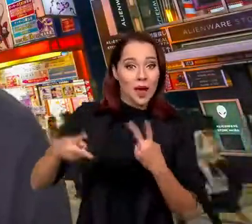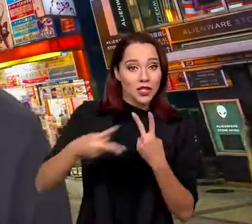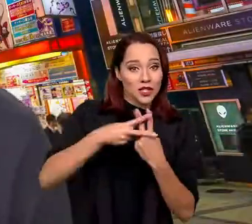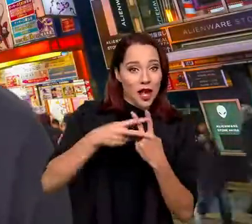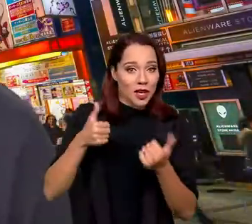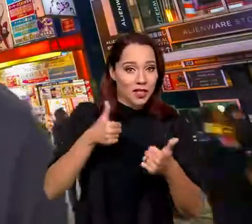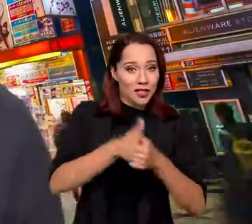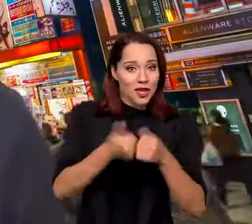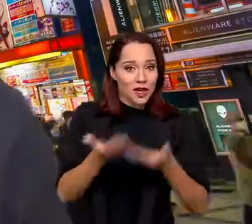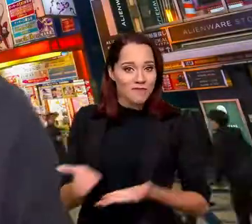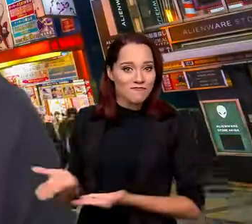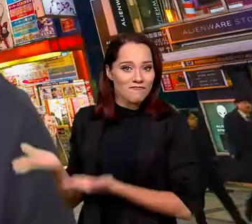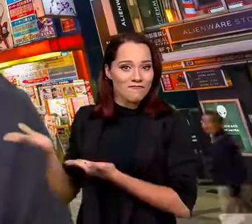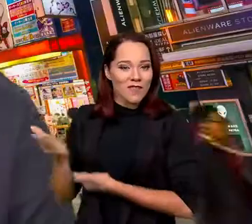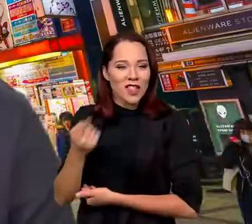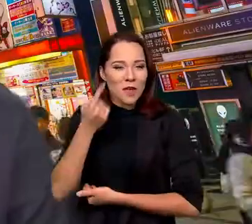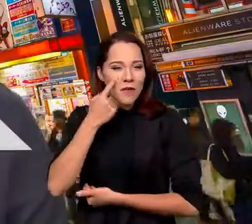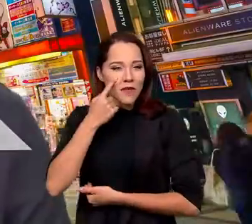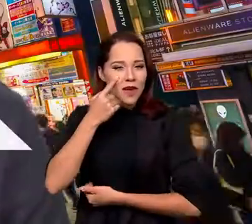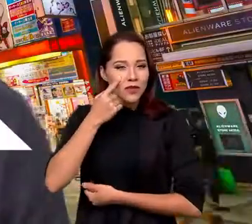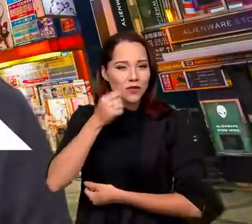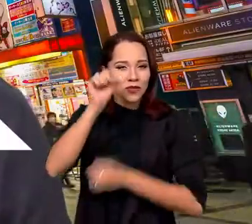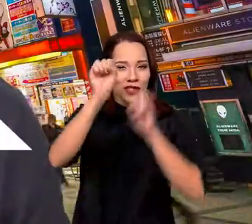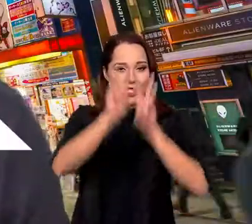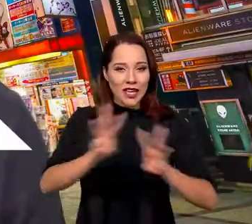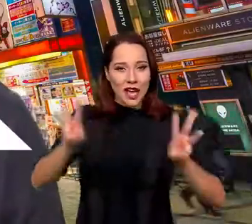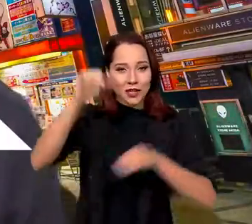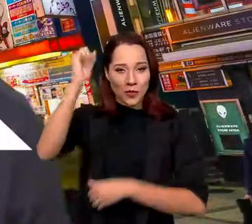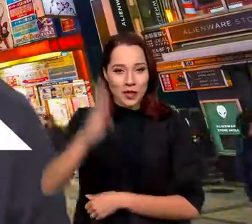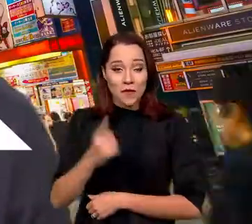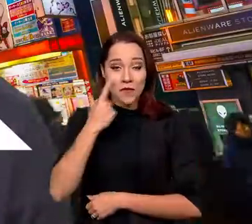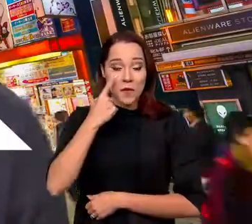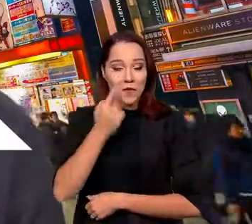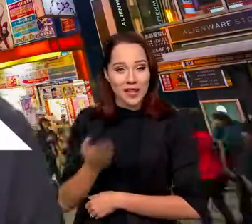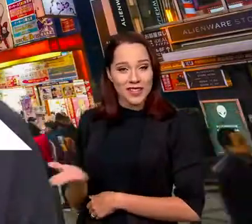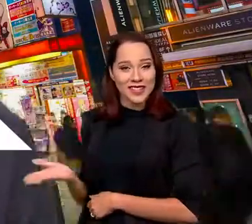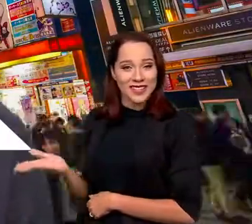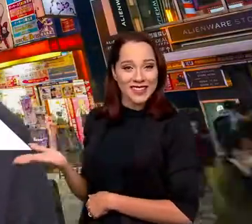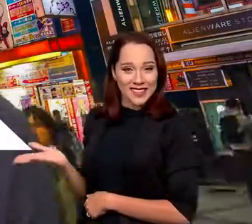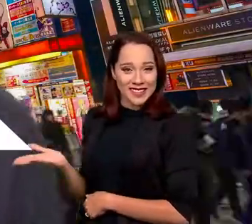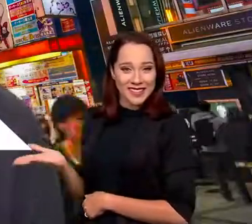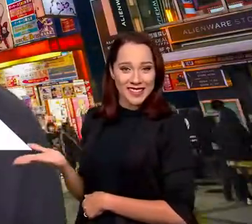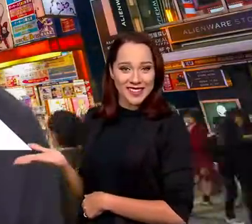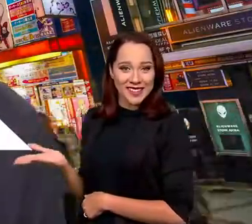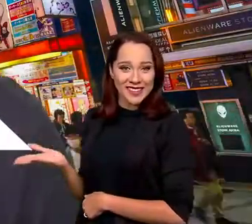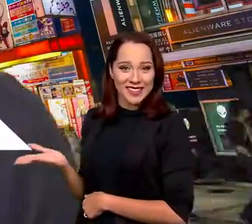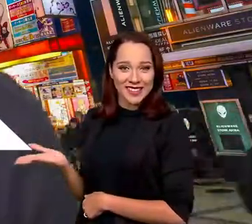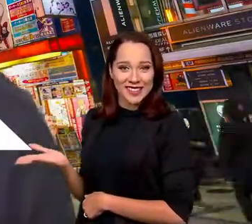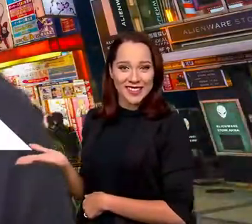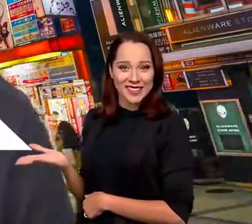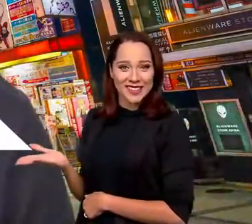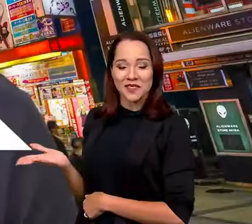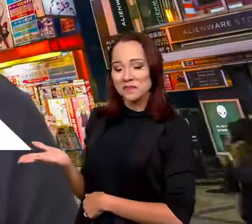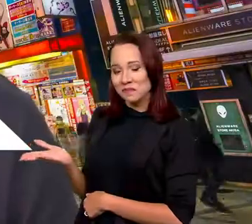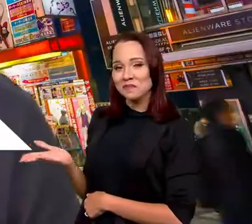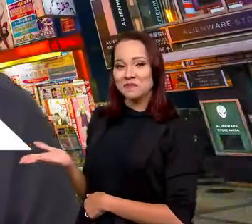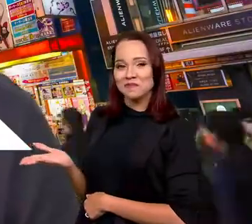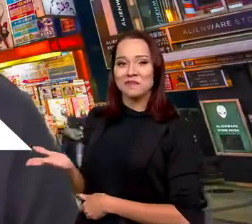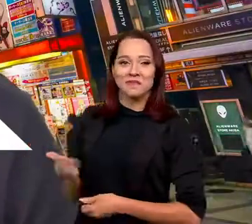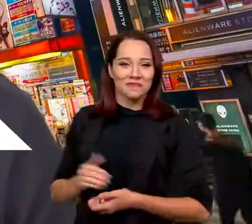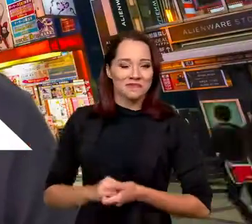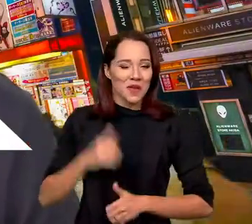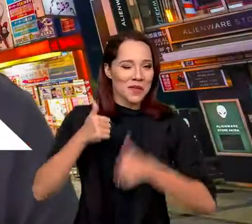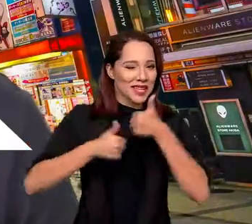hashtag EBC em Tóquio e dá um pulo lá no nosso site. O endereço é agenciabrasil.ebc.com